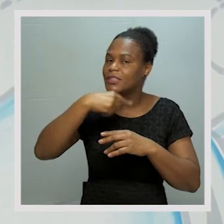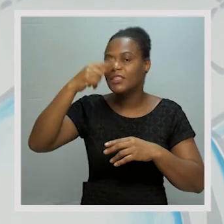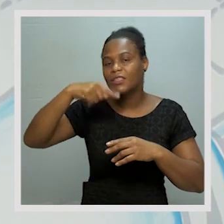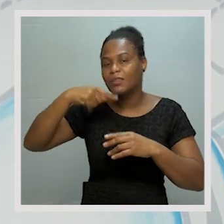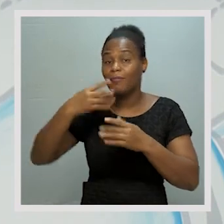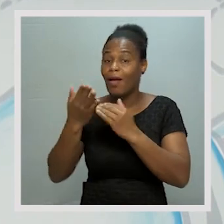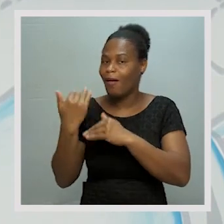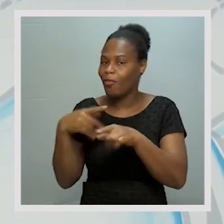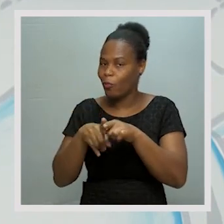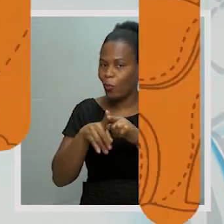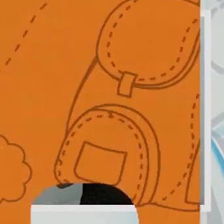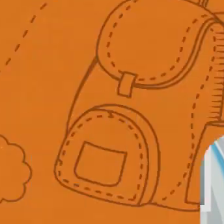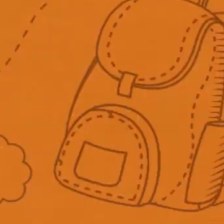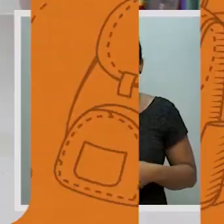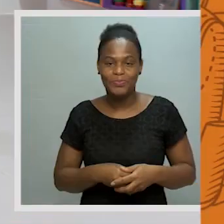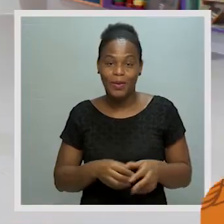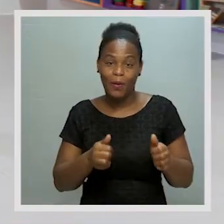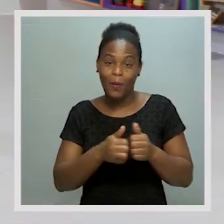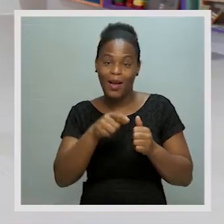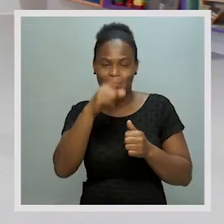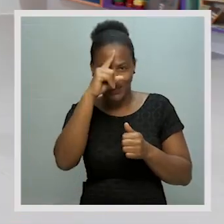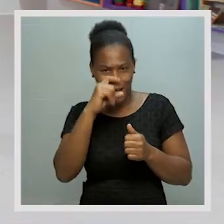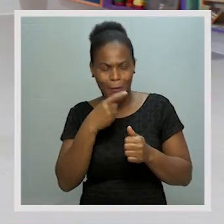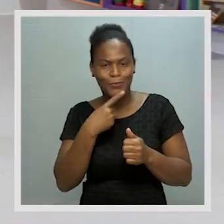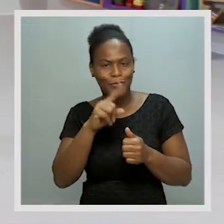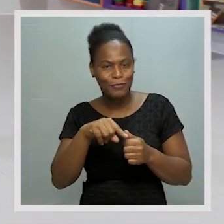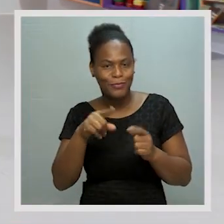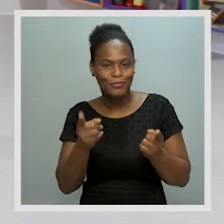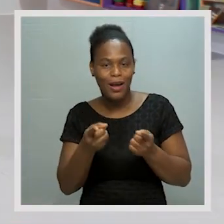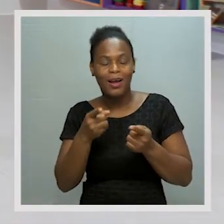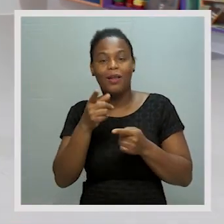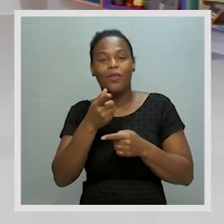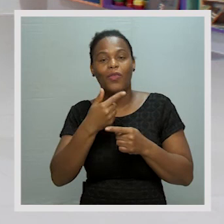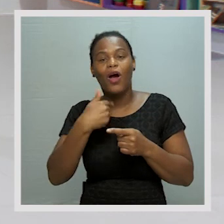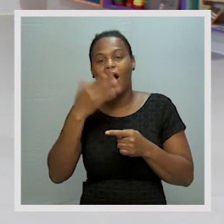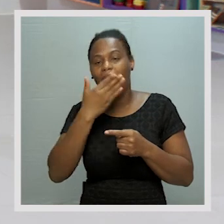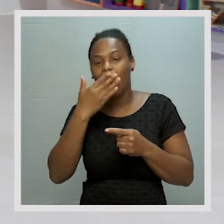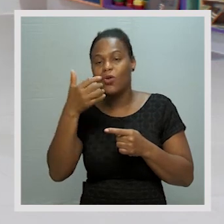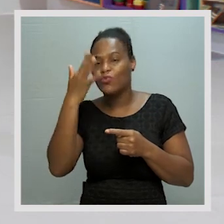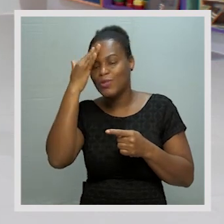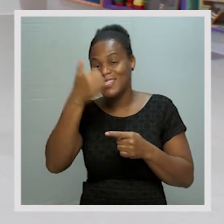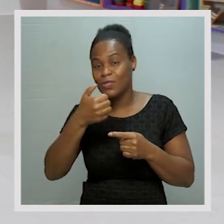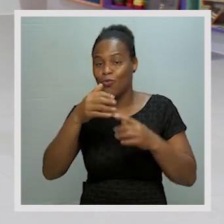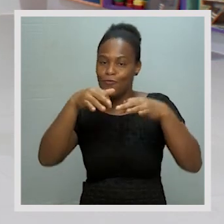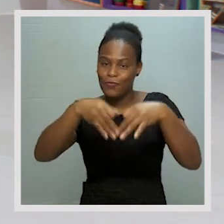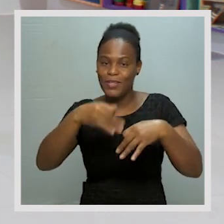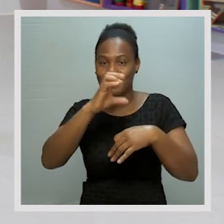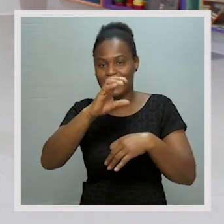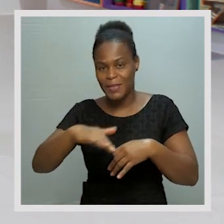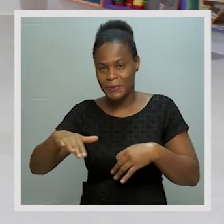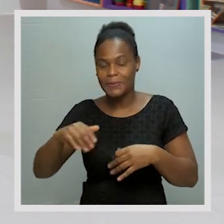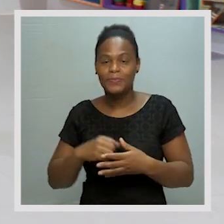anteriormente. Com essa pequena recapitulação, fechamos a aula 5 de